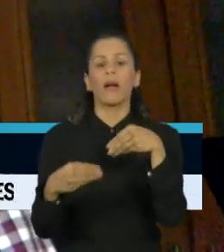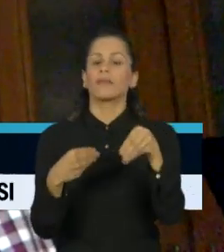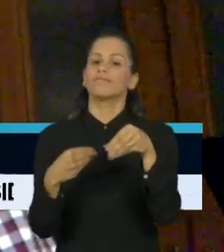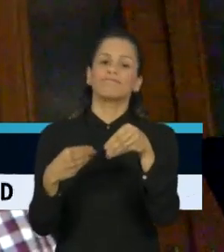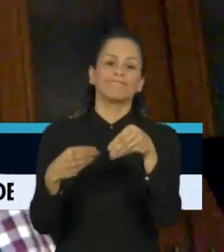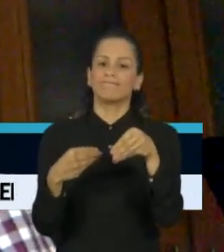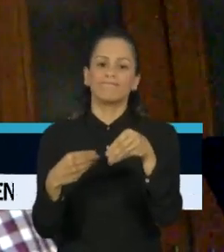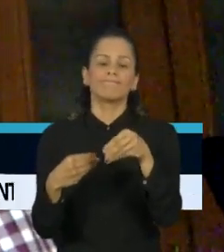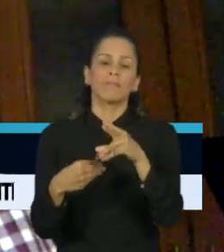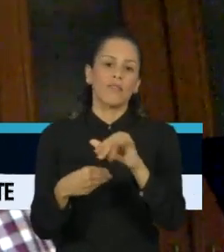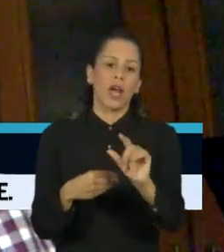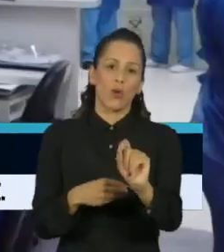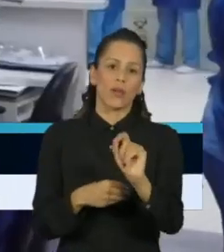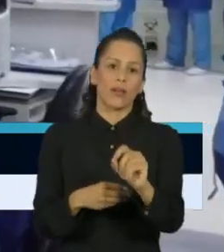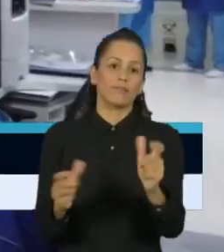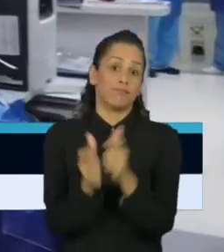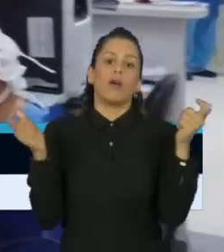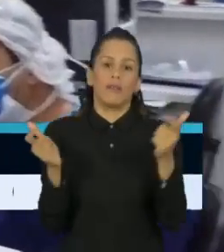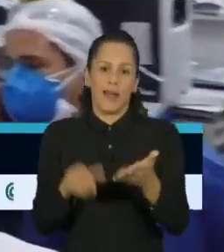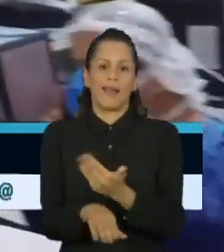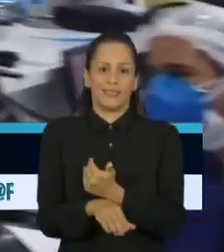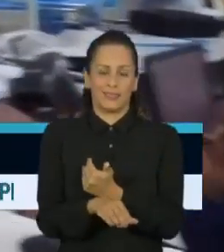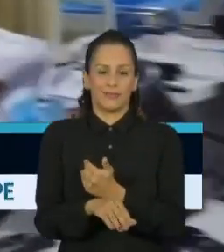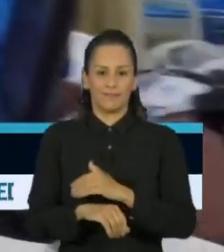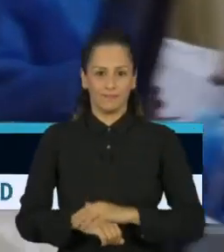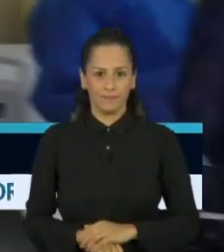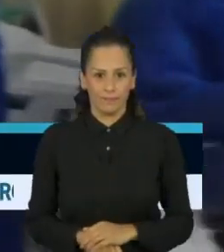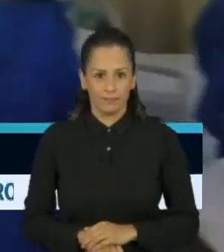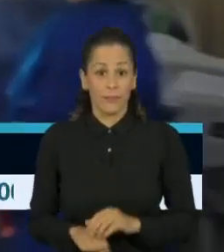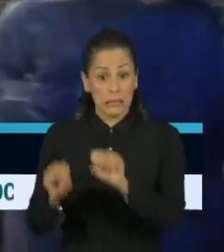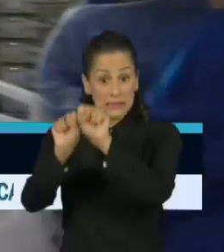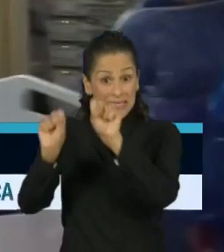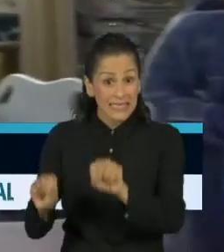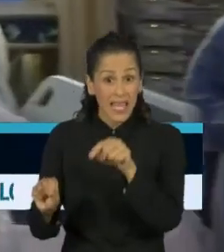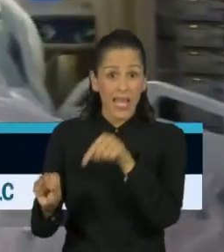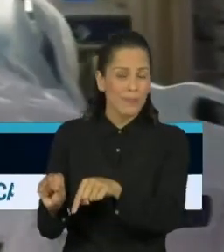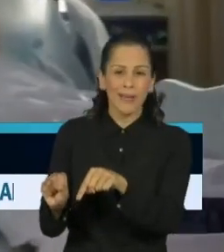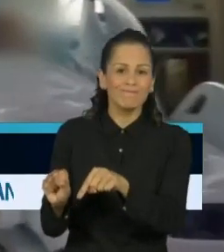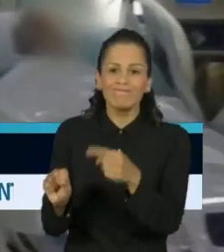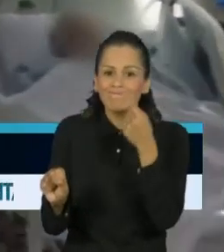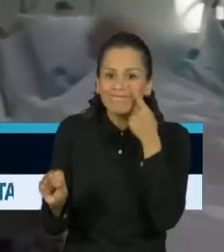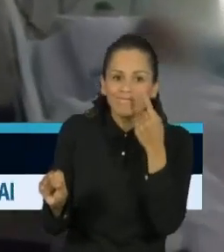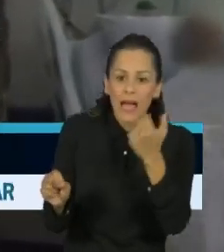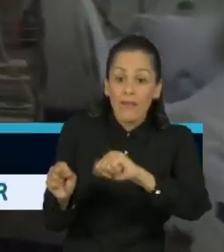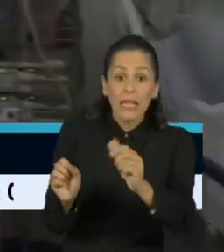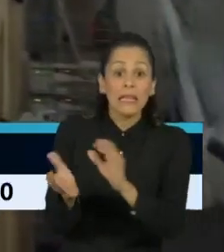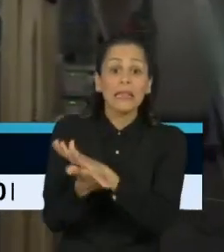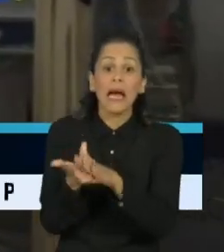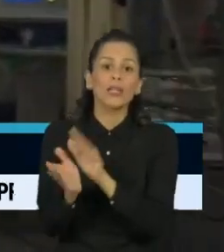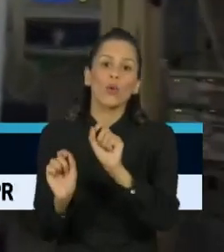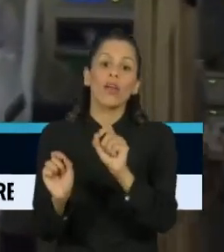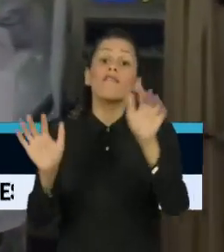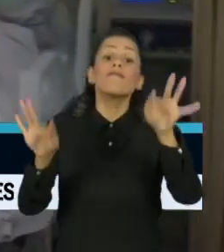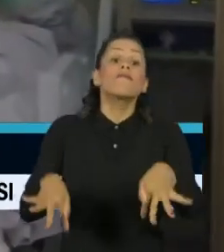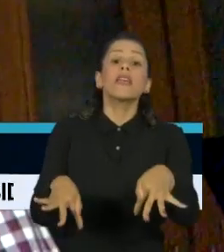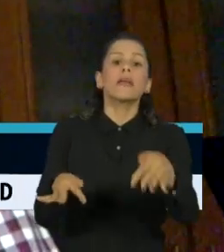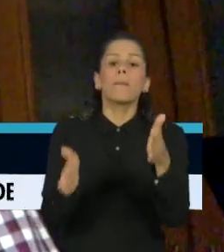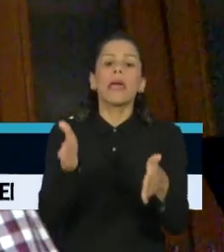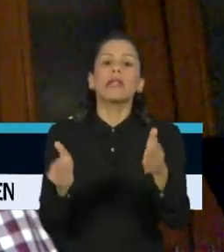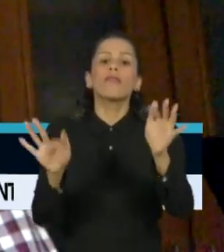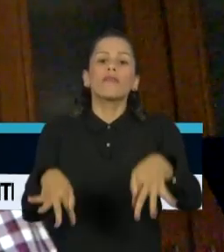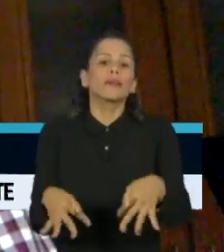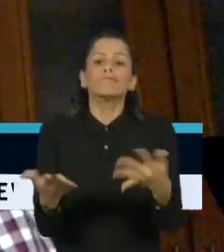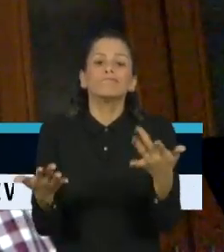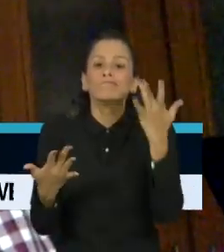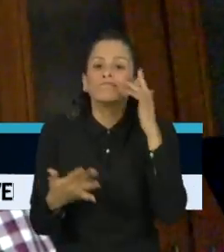que isso aconteça até antes. O único fato que a plataforma não pode prever é o fim da pandemia. Olhando para as